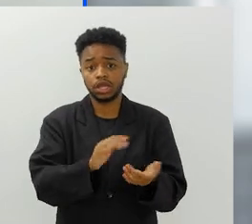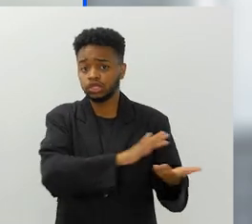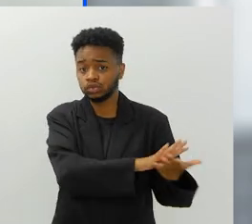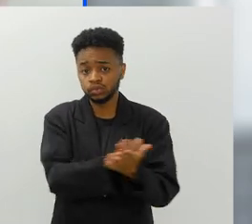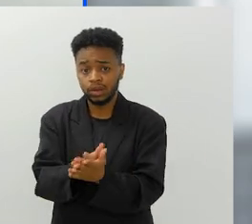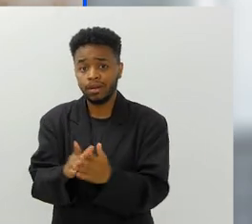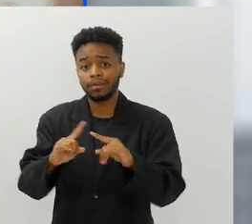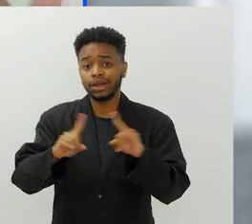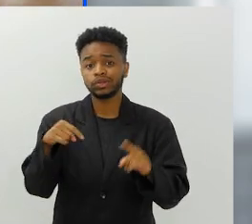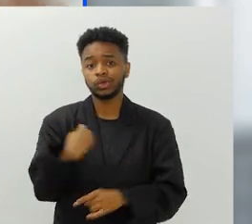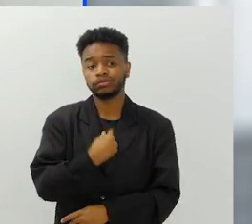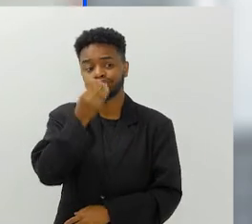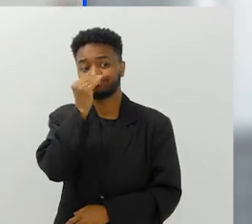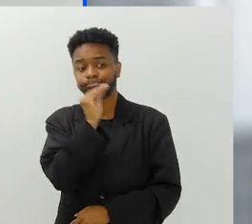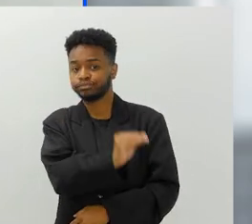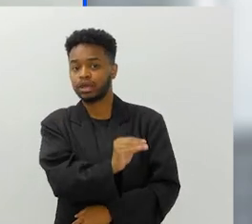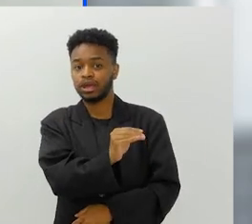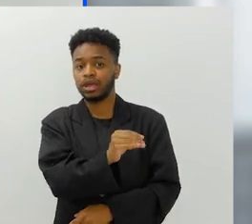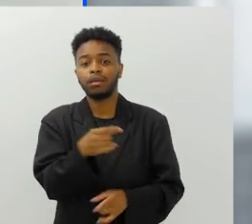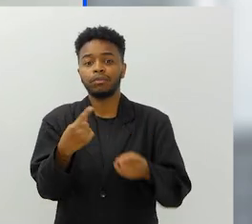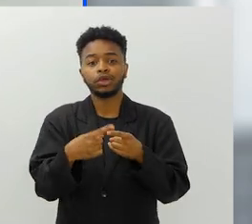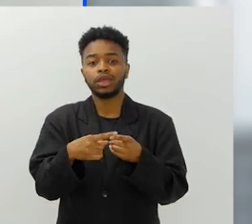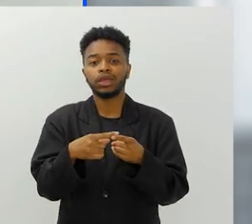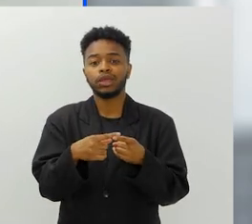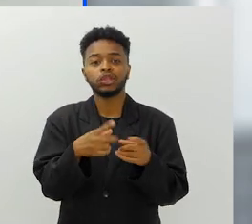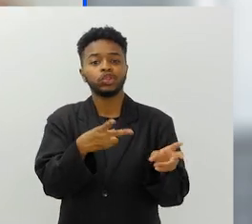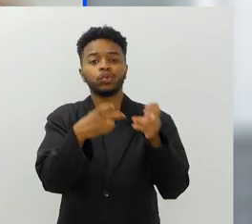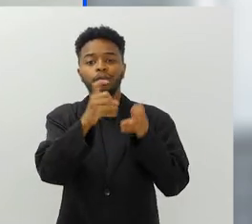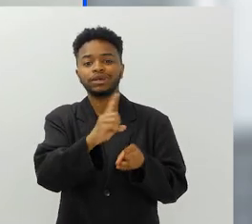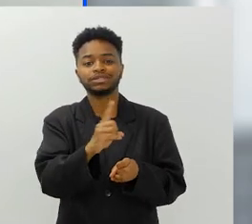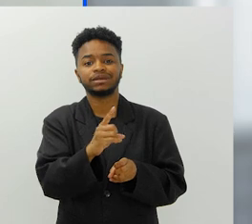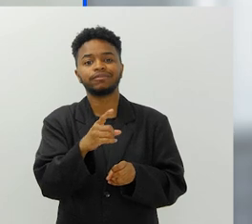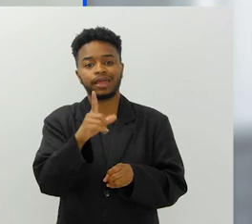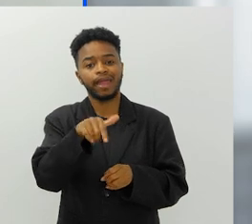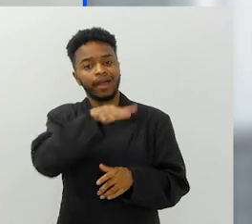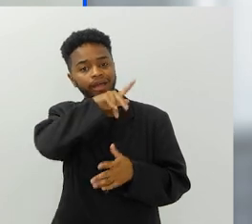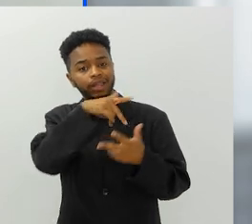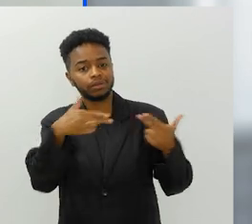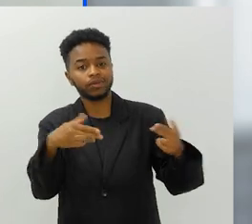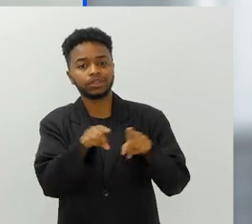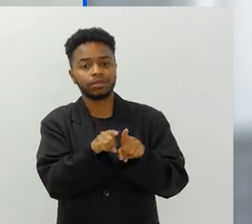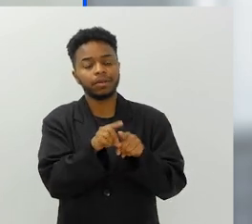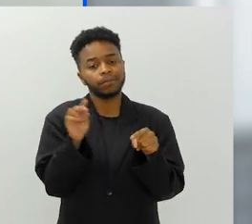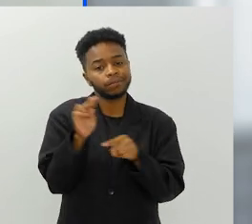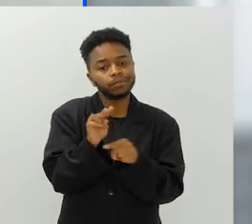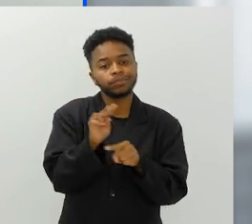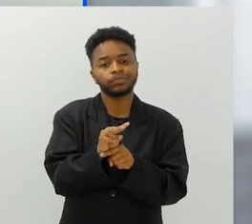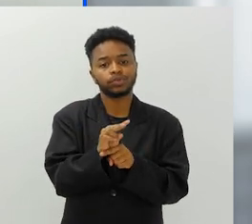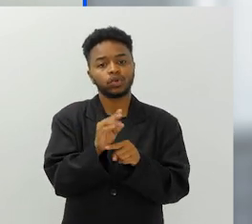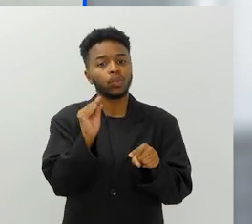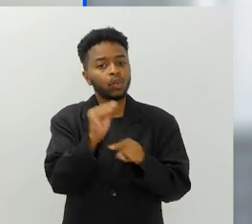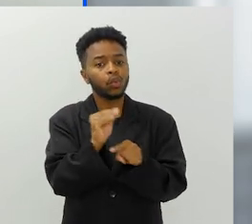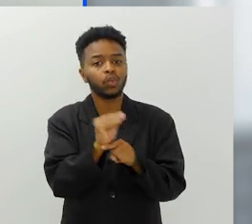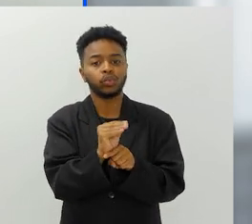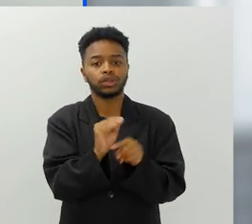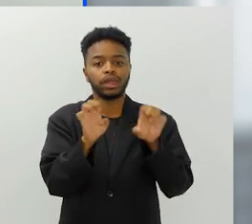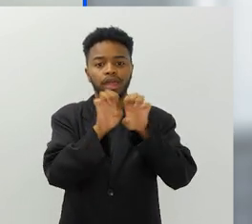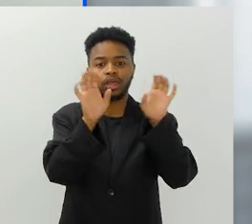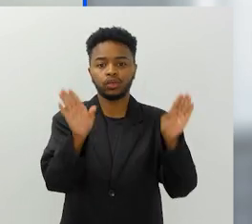e a gente não vê, a gente não, na verdade, associa que eles são animais selvagens, que têm a sua função vital para um balanço